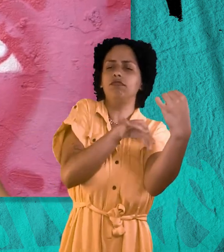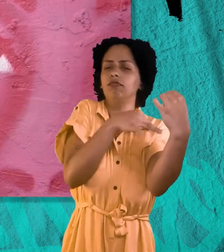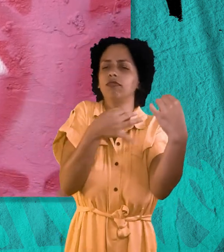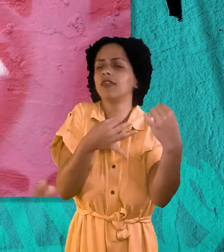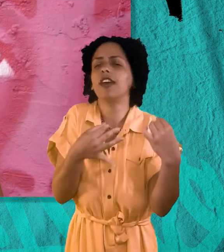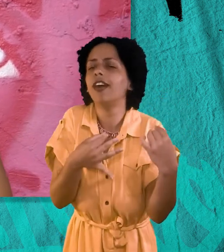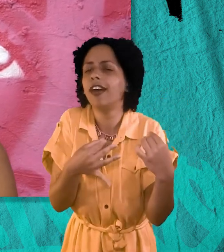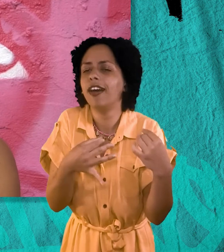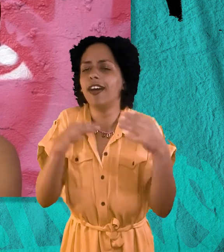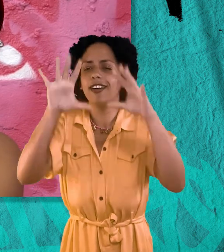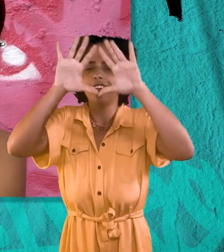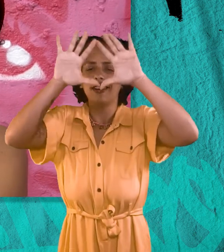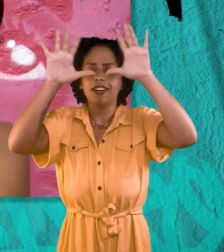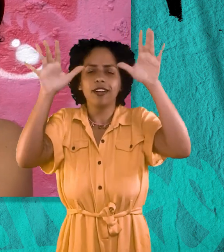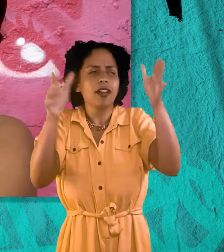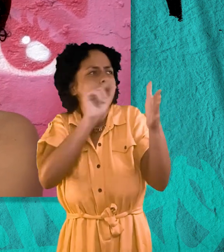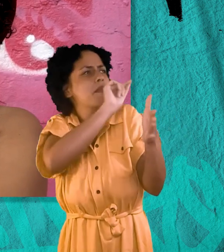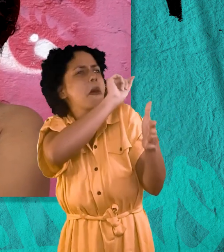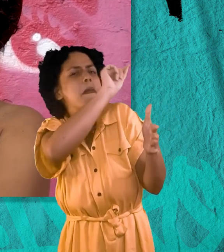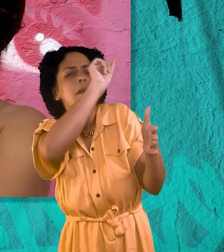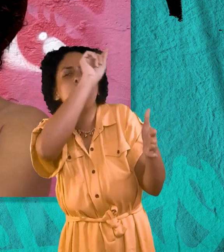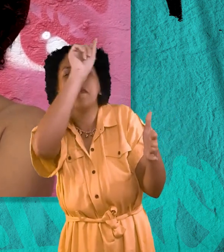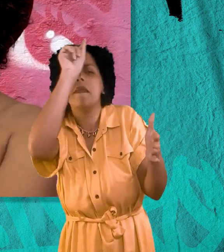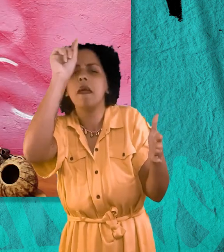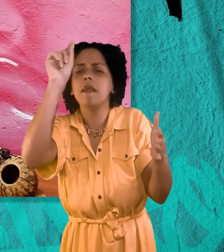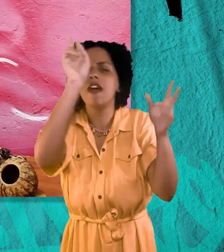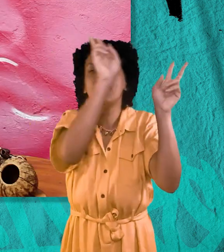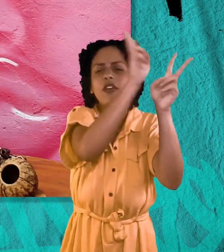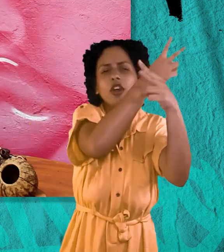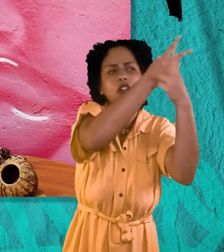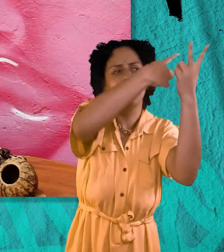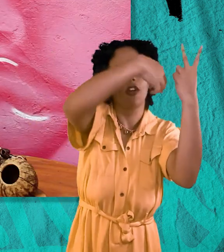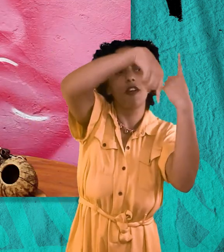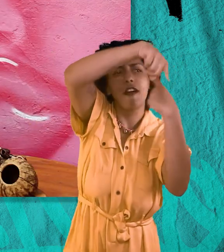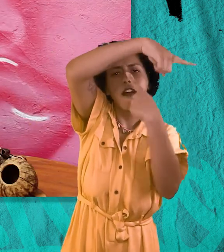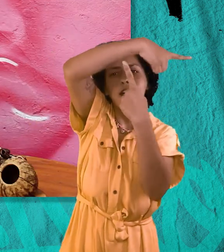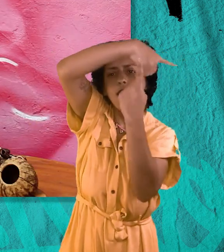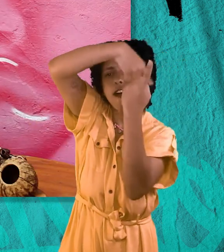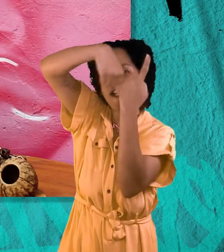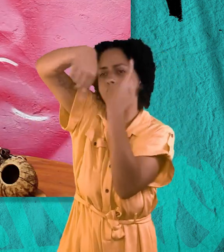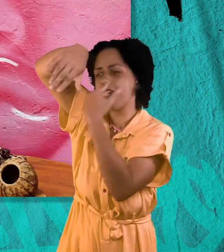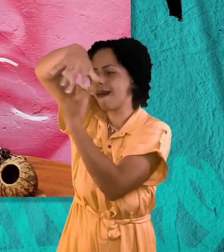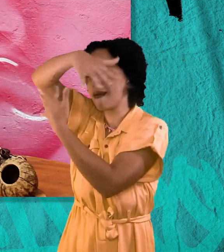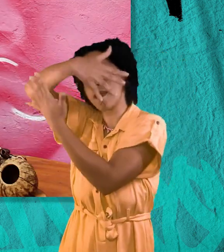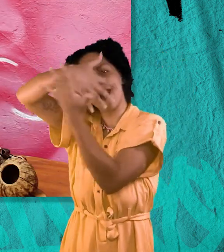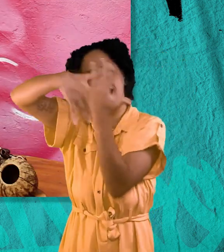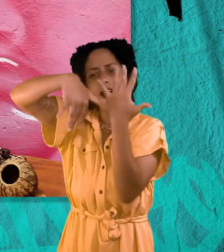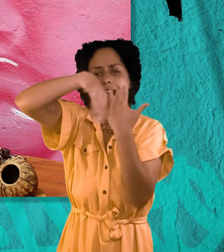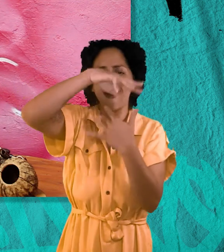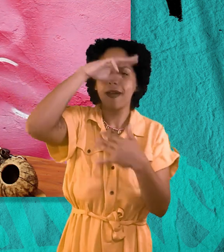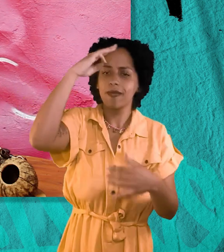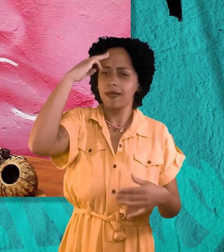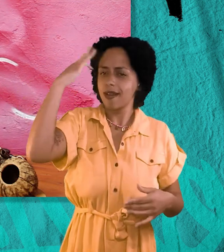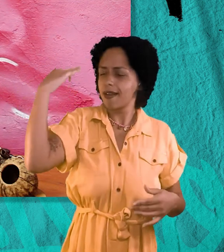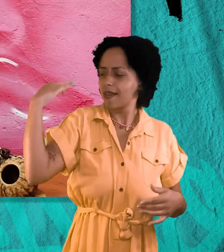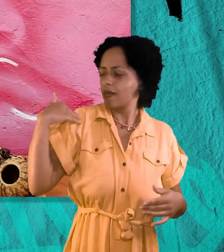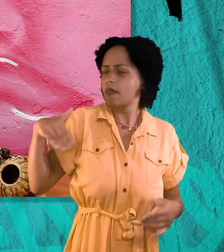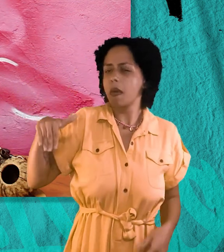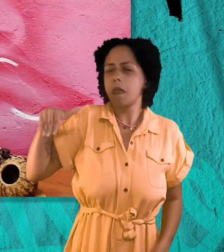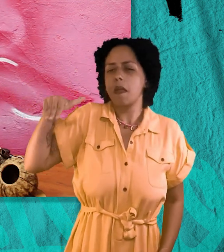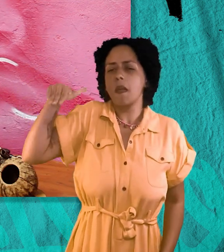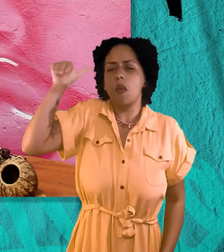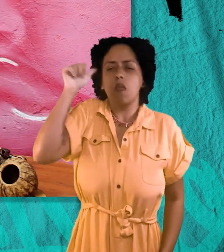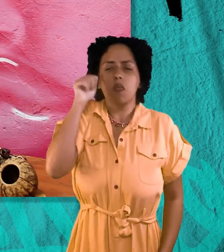vive lá no mundo de lá. Onde o vento faz a curva. Ela cresceu. Virou uma mulher